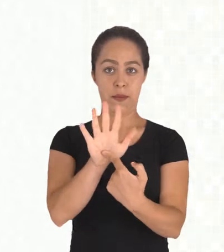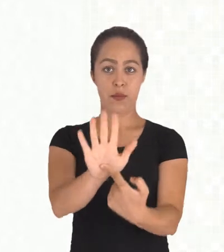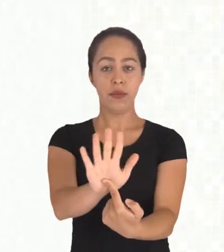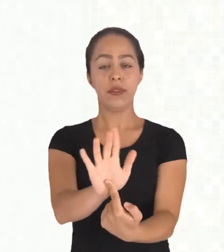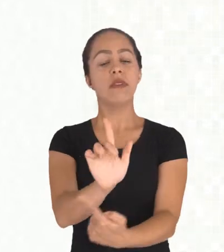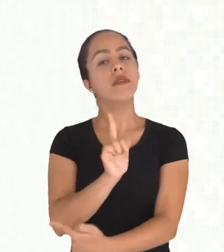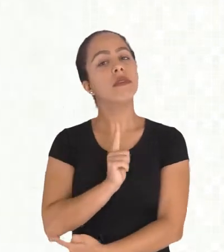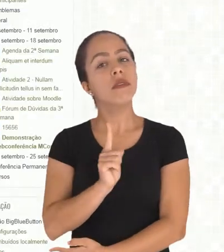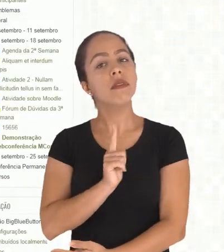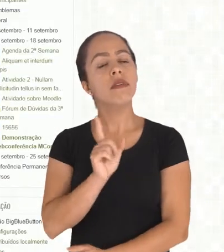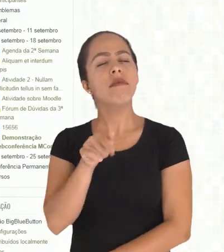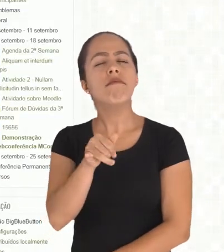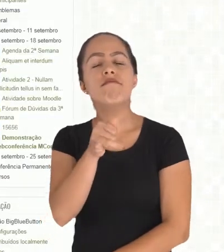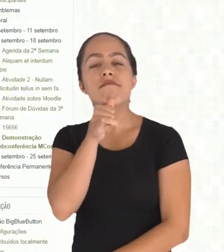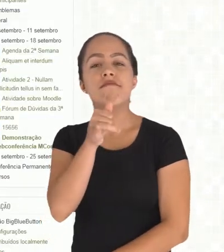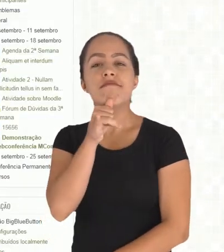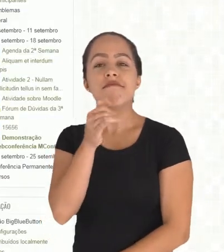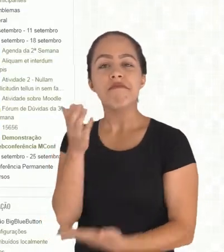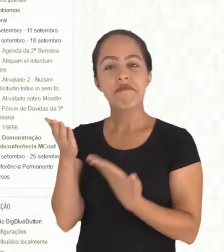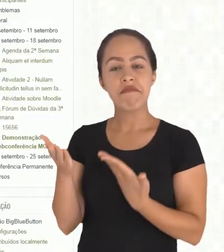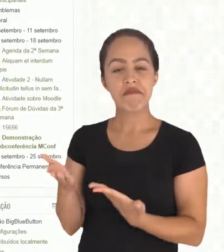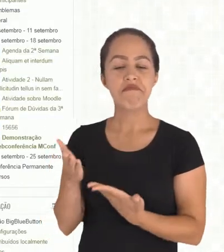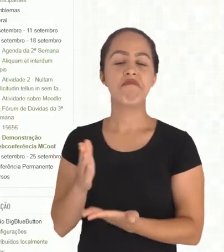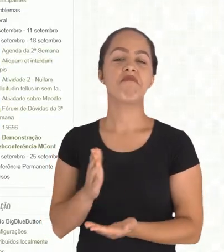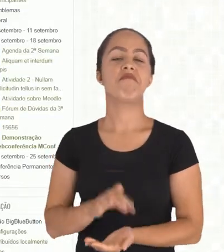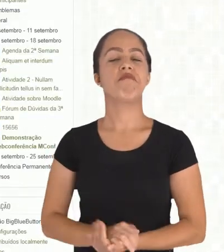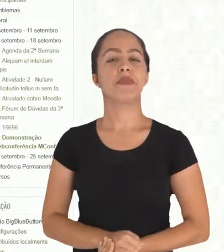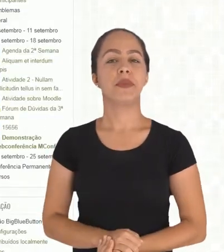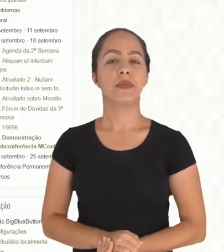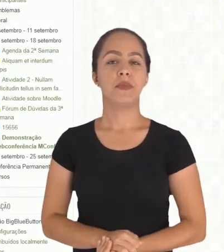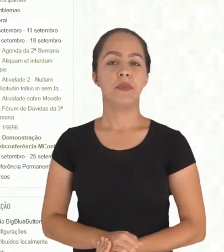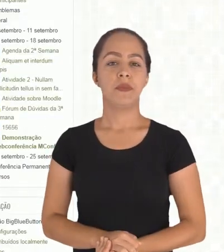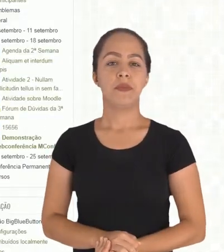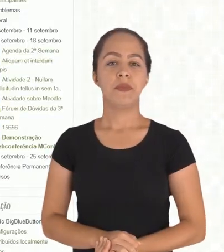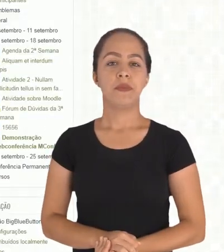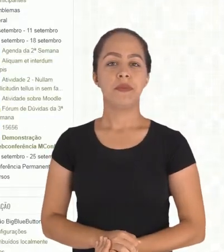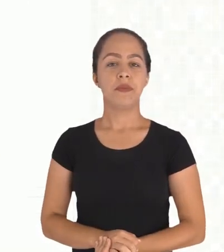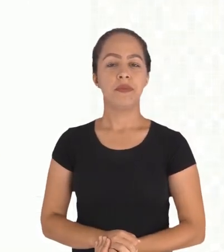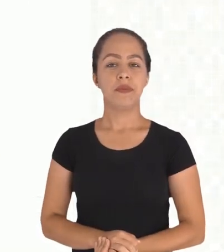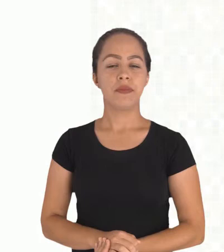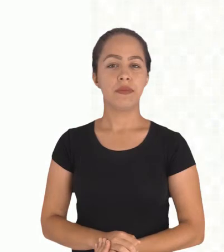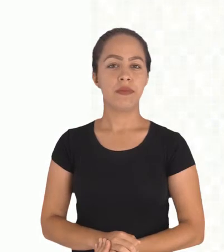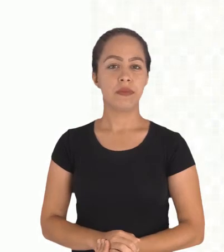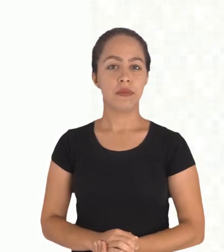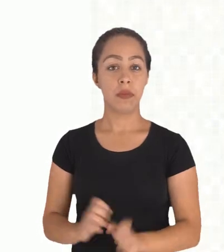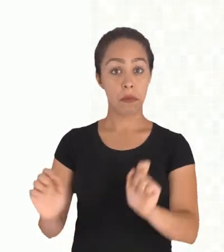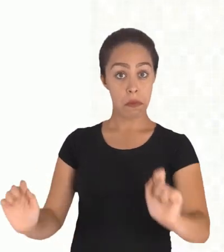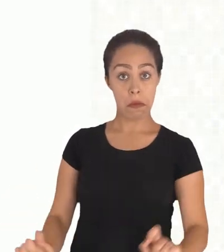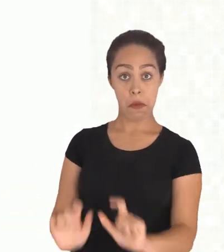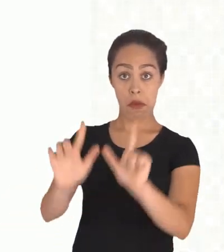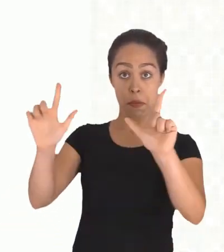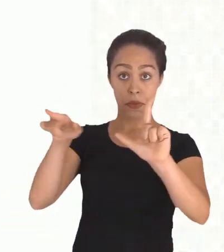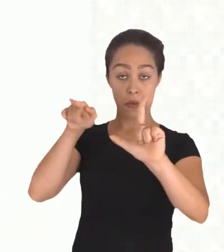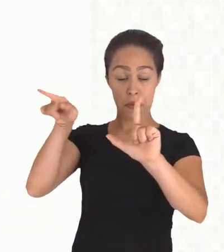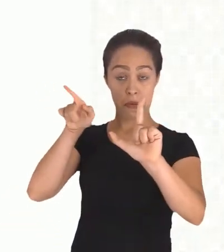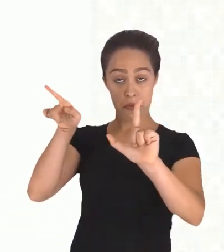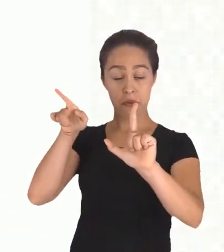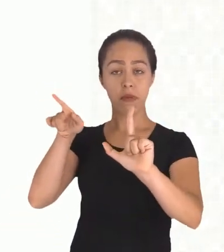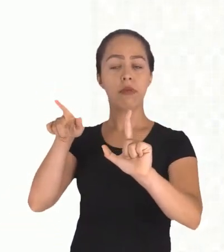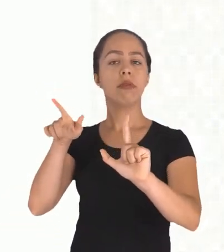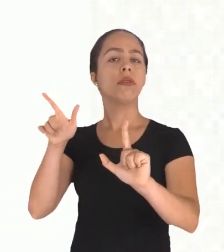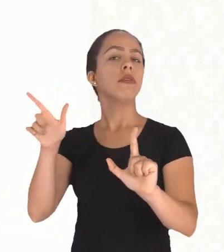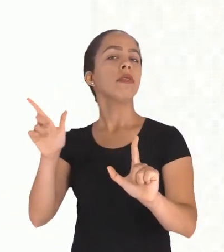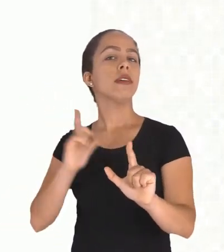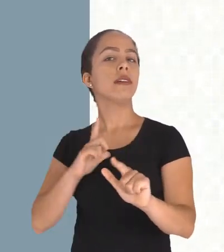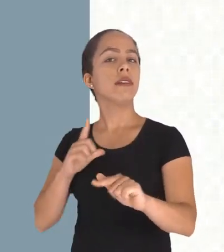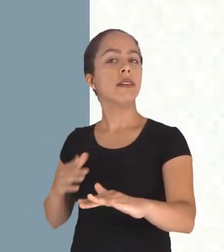logo que a gente abre o recurso nós vamos aqui entrar na sessão uma vez que